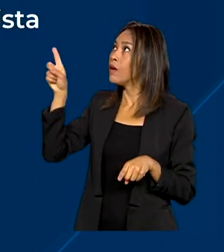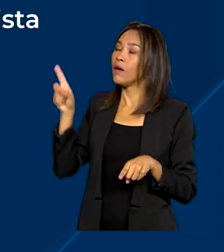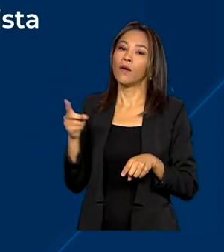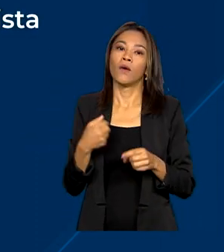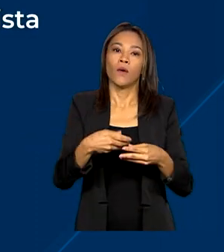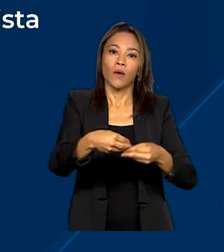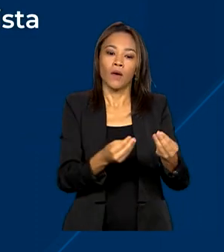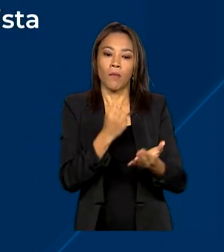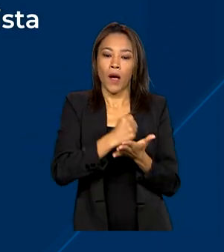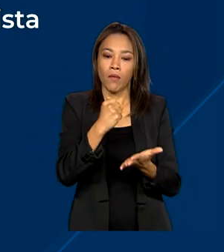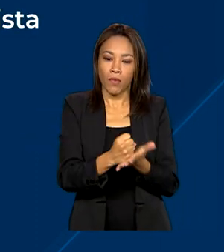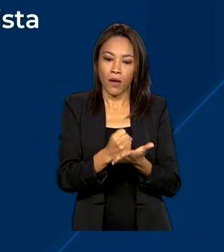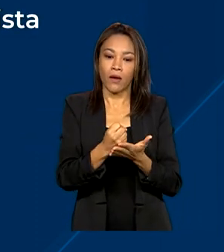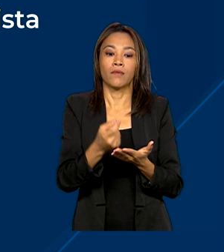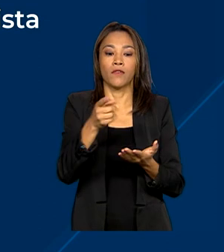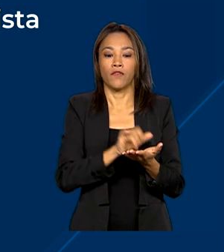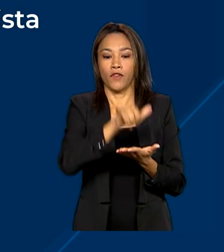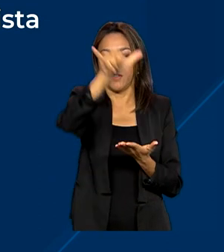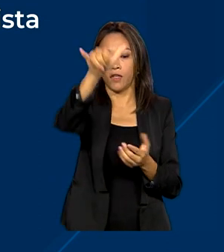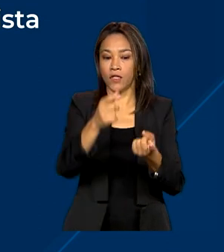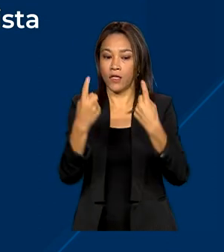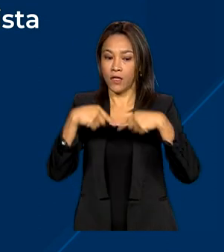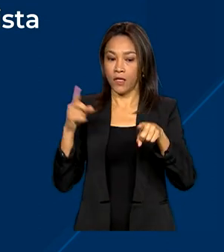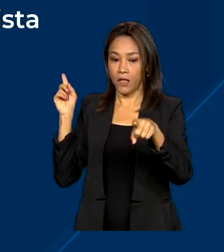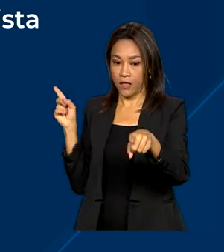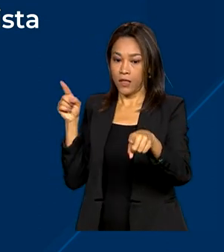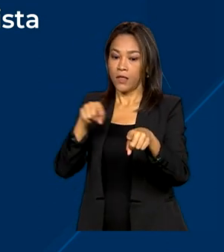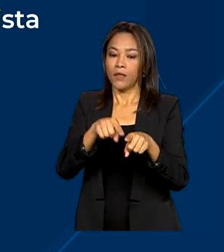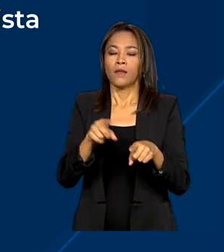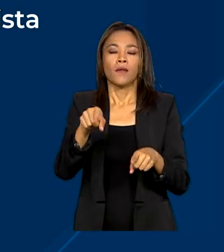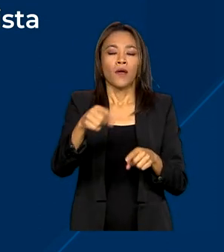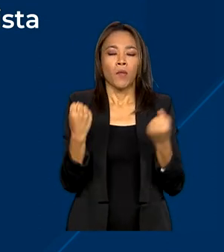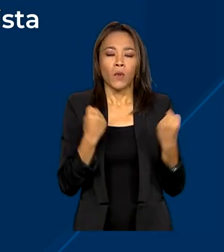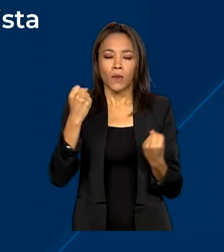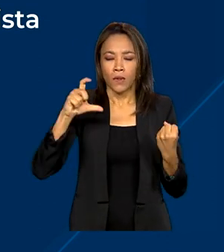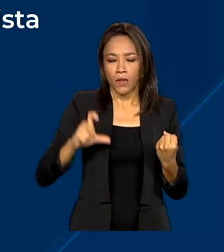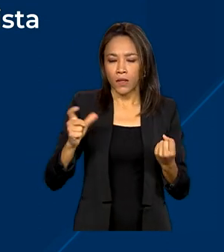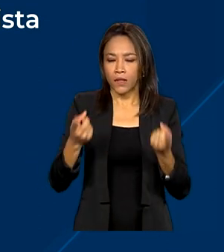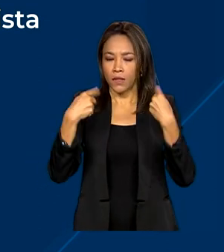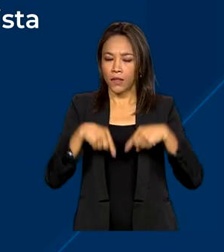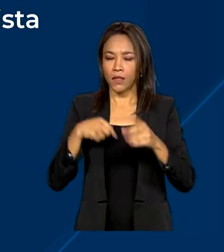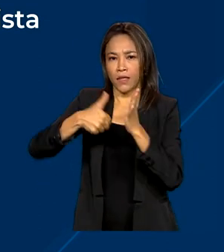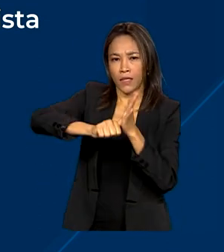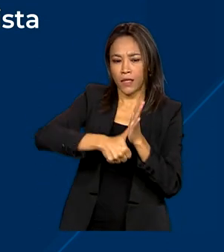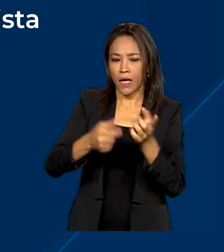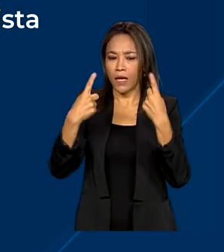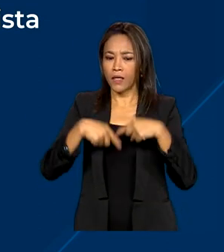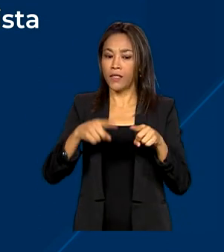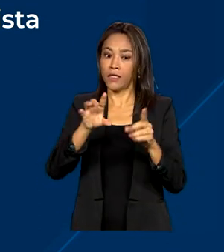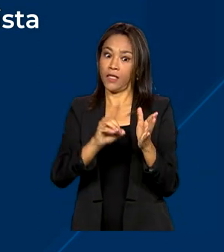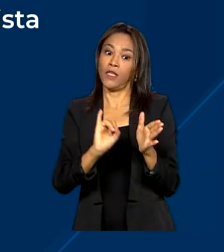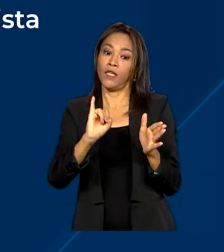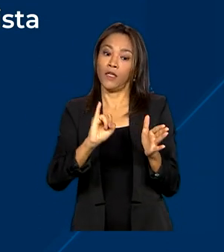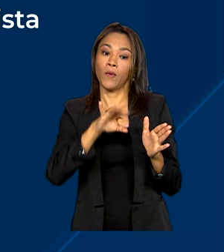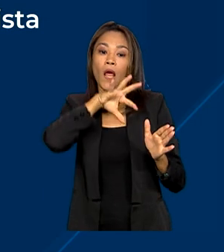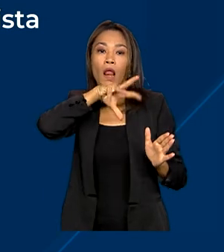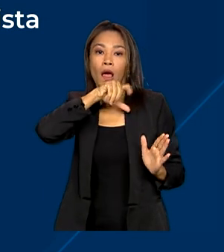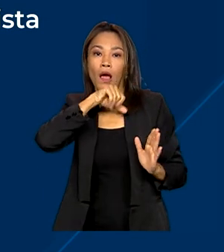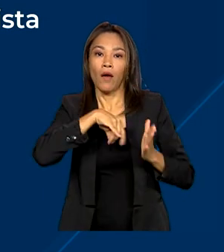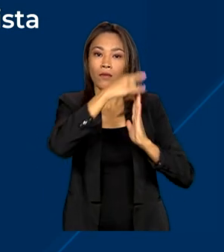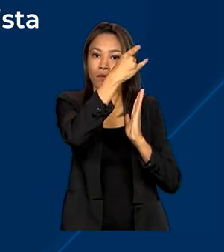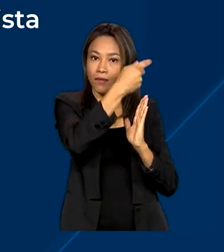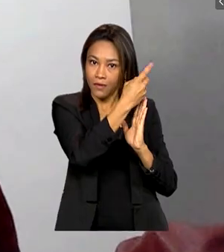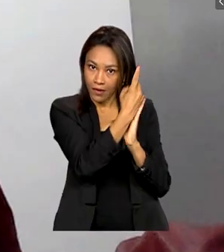motorista ou de identidade. E fazer a declaração de imposto de renda no último ano também são válidos como